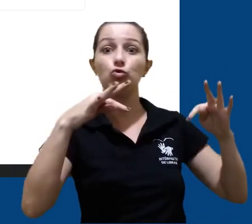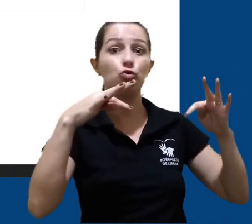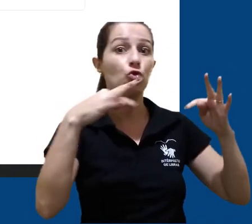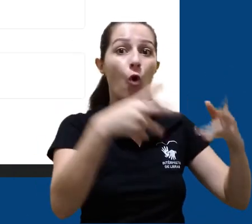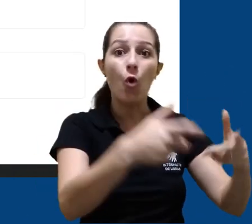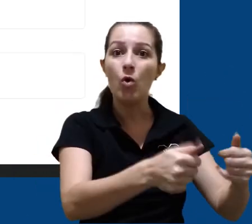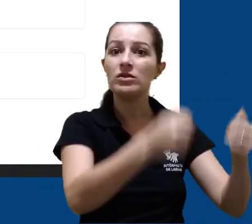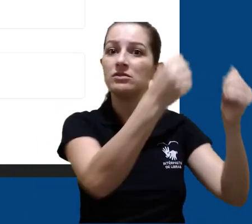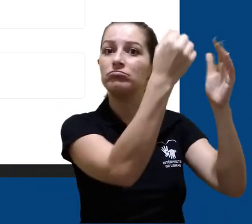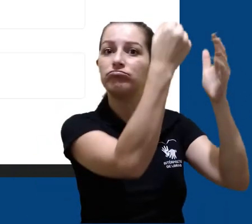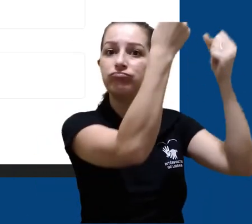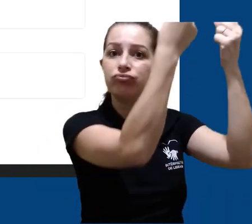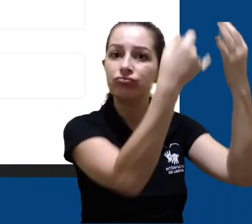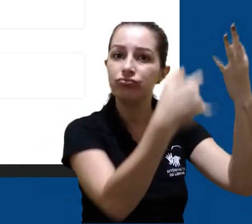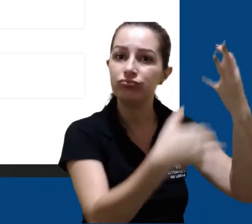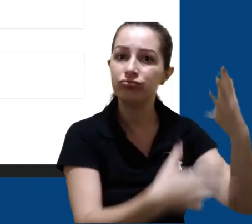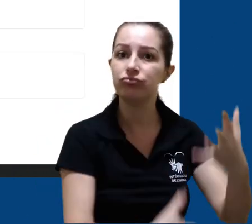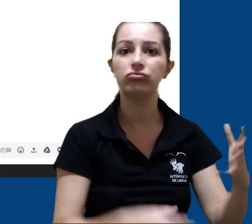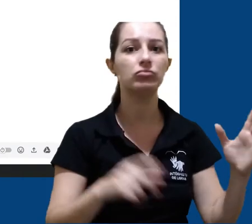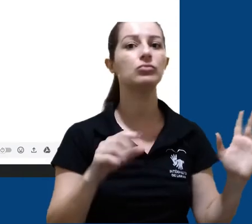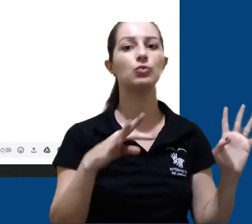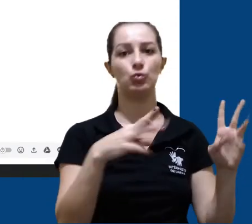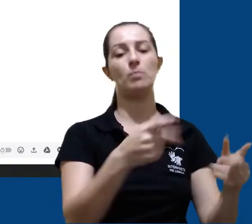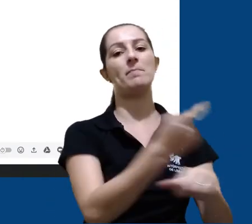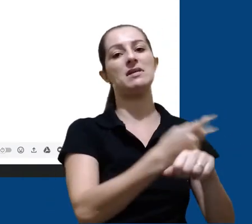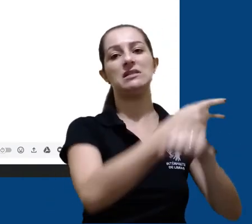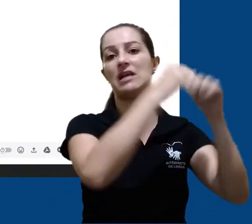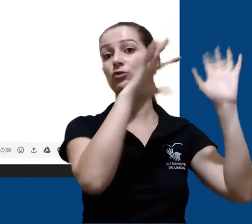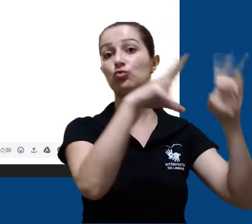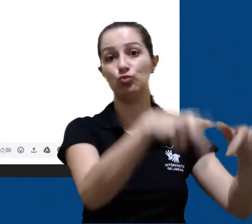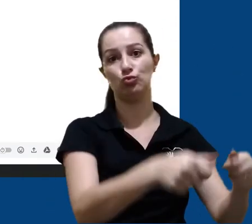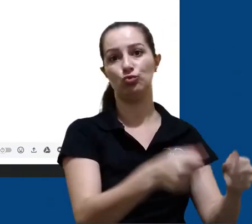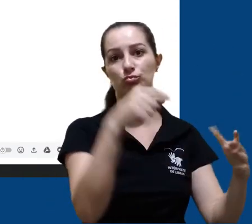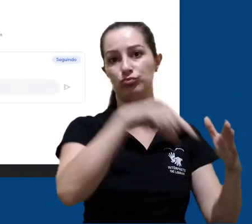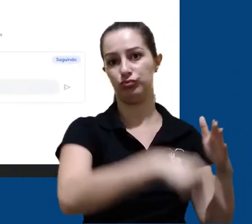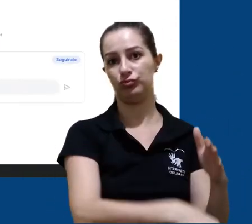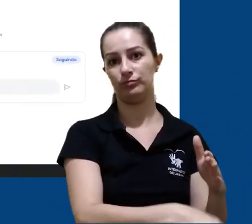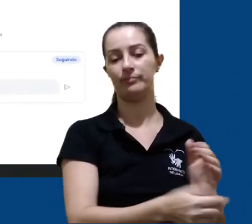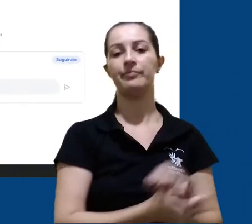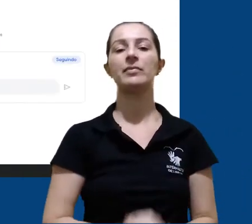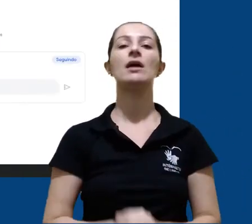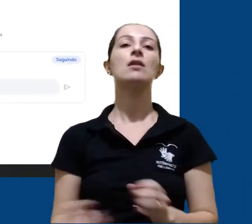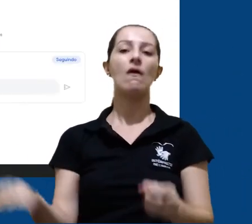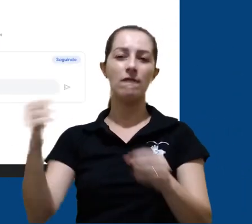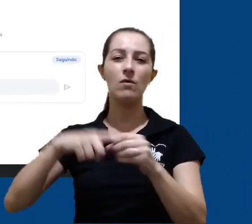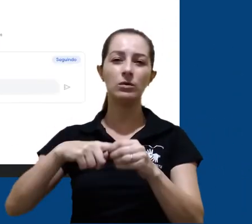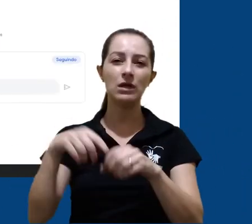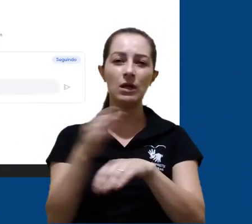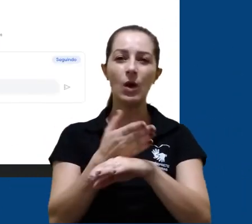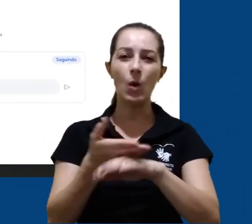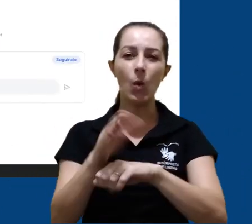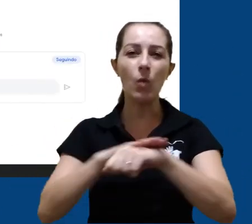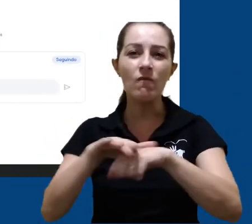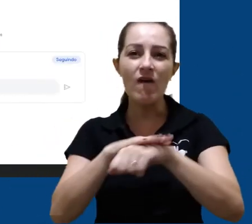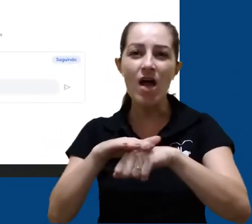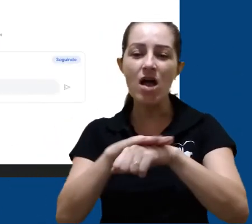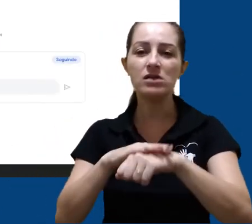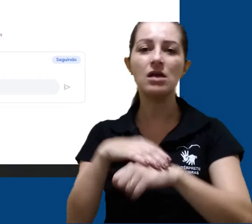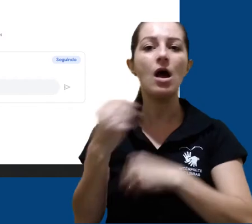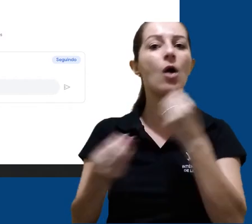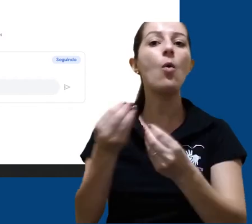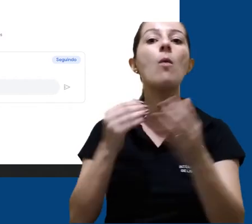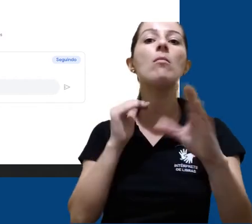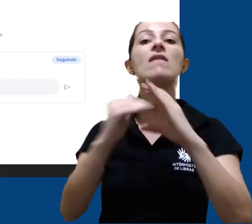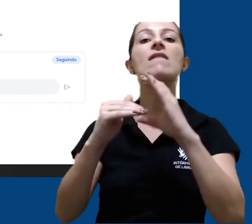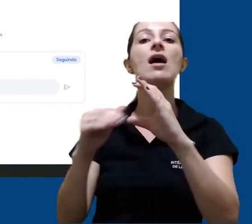todas as salas e mensagens diretas. Voltando para as nossas conversas, vou demonstrar como você pode enviar uma